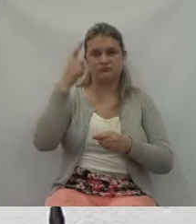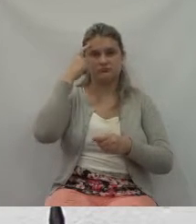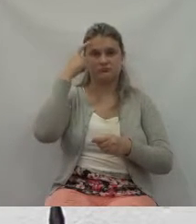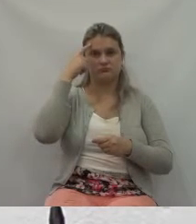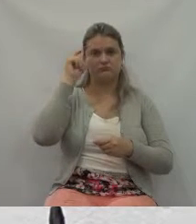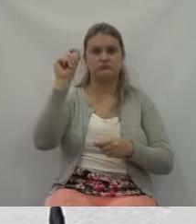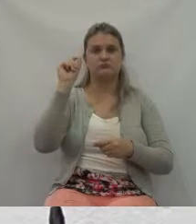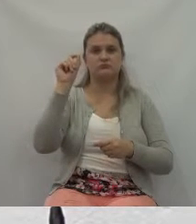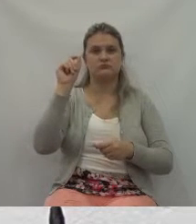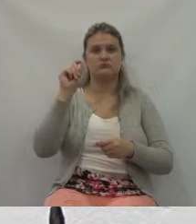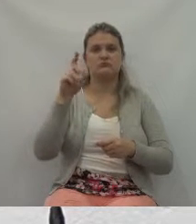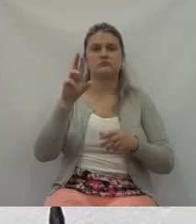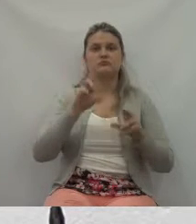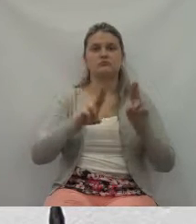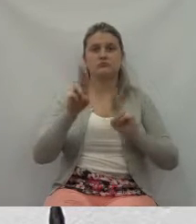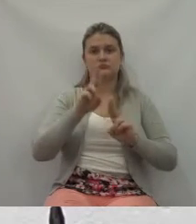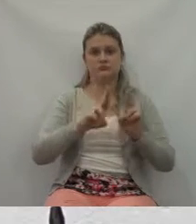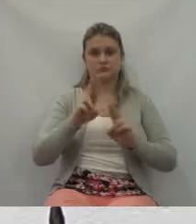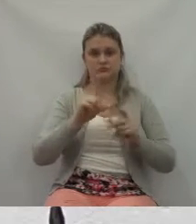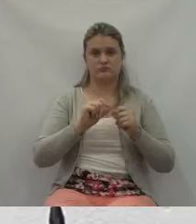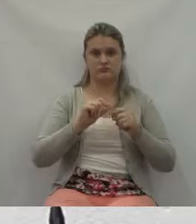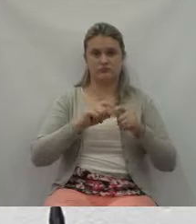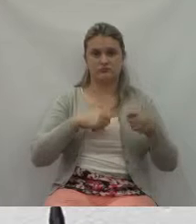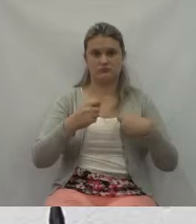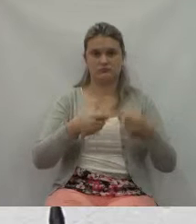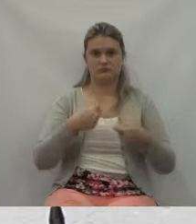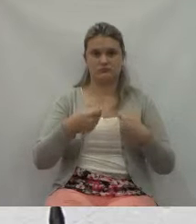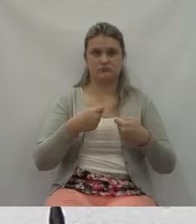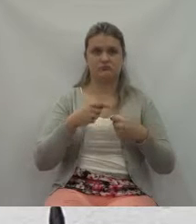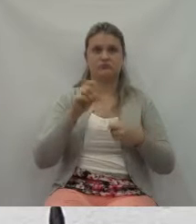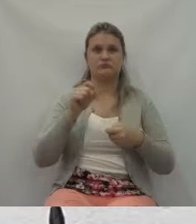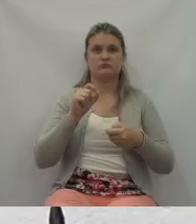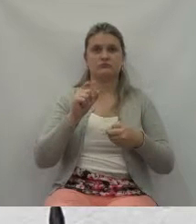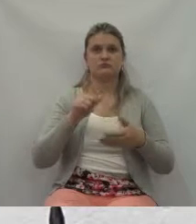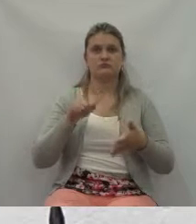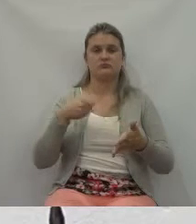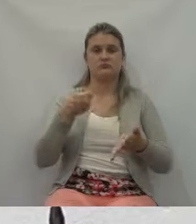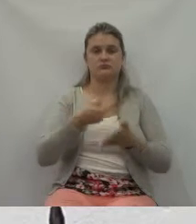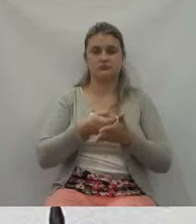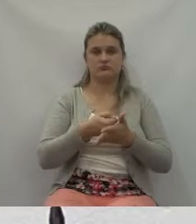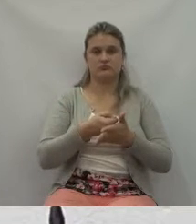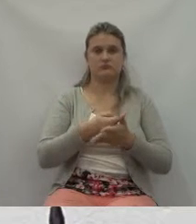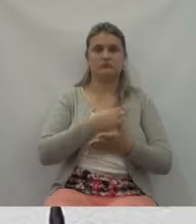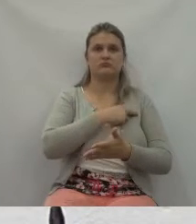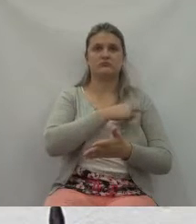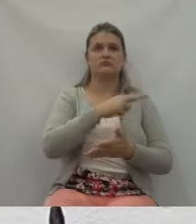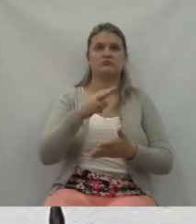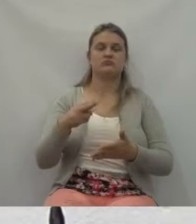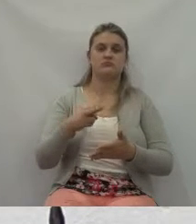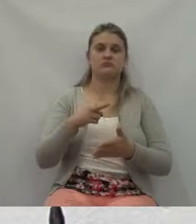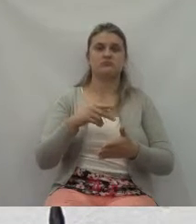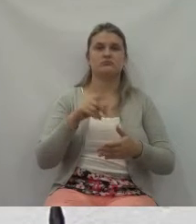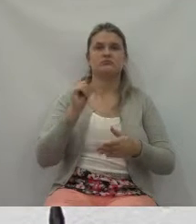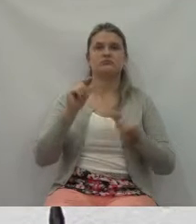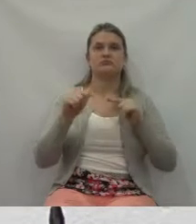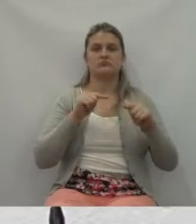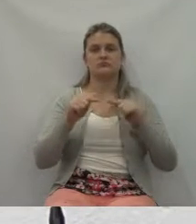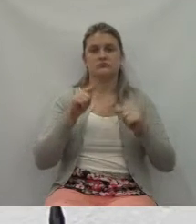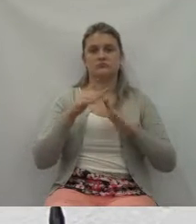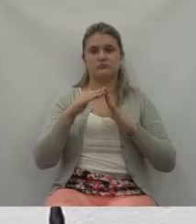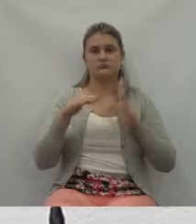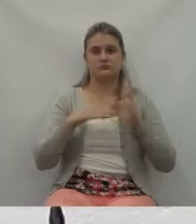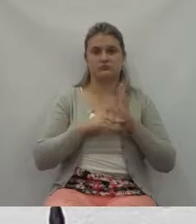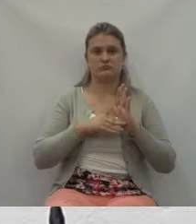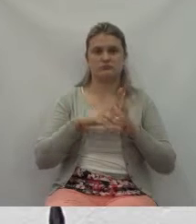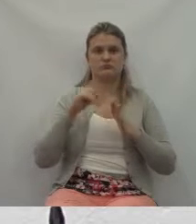estamos administrando, o recurso que é pago a nós, os servidores, enfim, é um recurso público e que ele